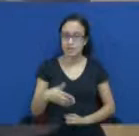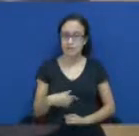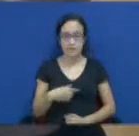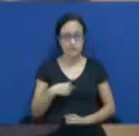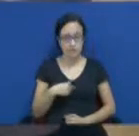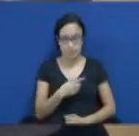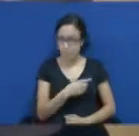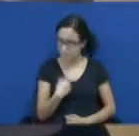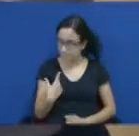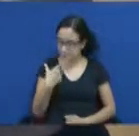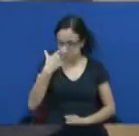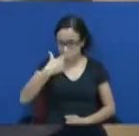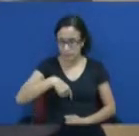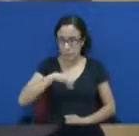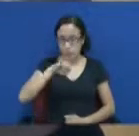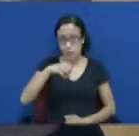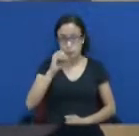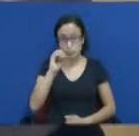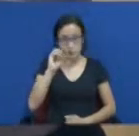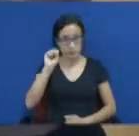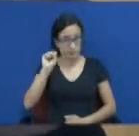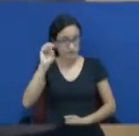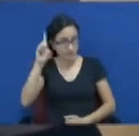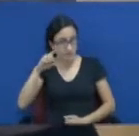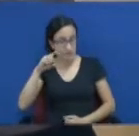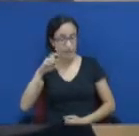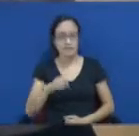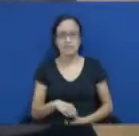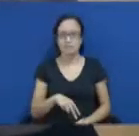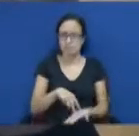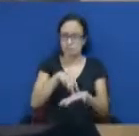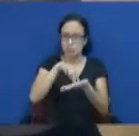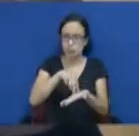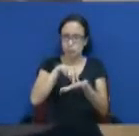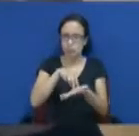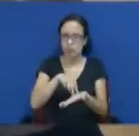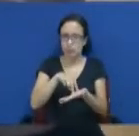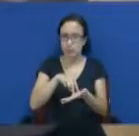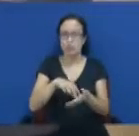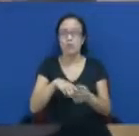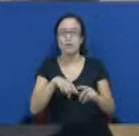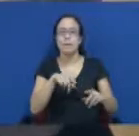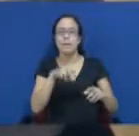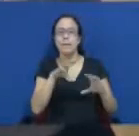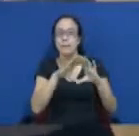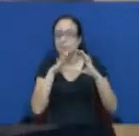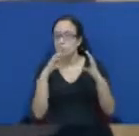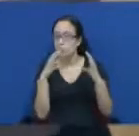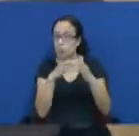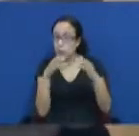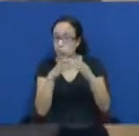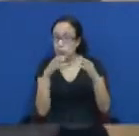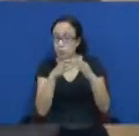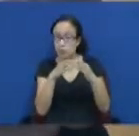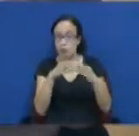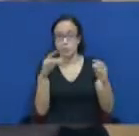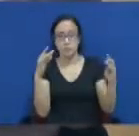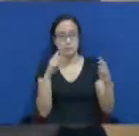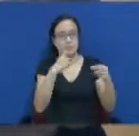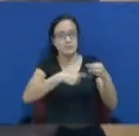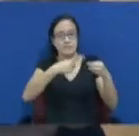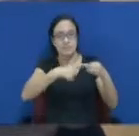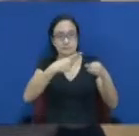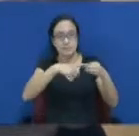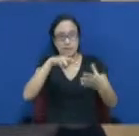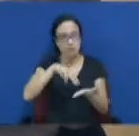Oliveira, trabalho com sustentabilidade, sou voluntário do programa Cidades Sustentáveis. E o motivo que me traz a essa casa, a